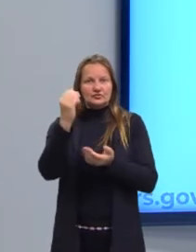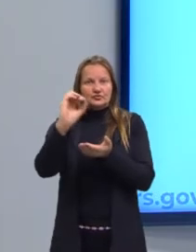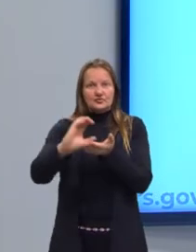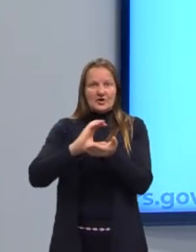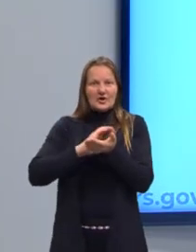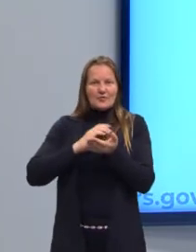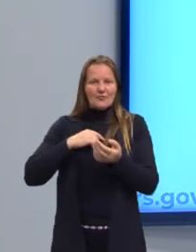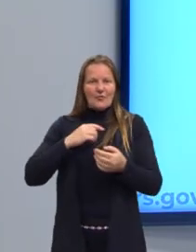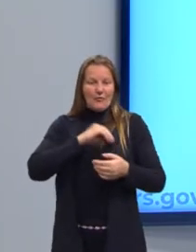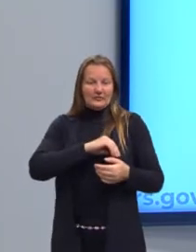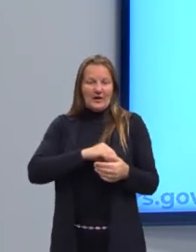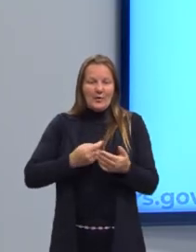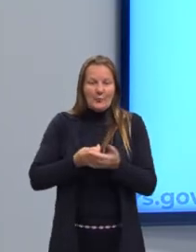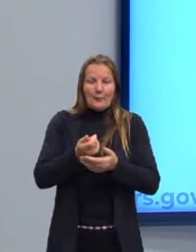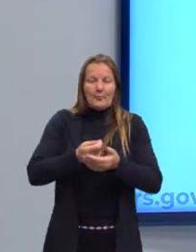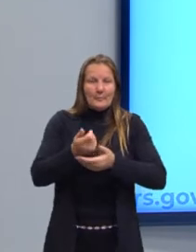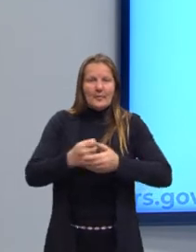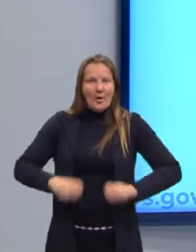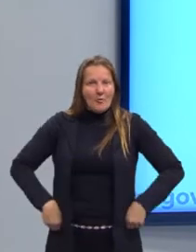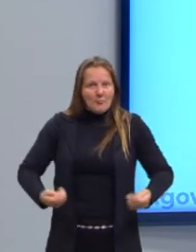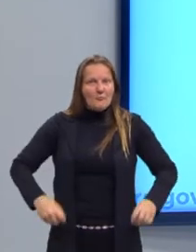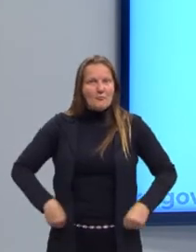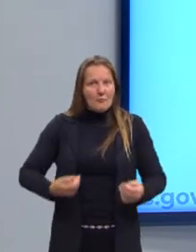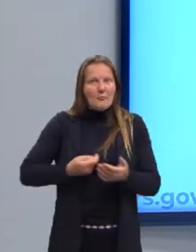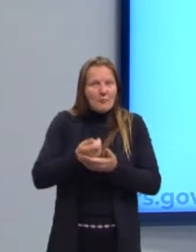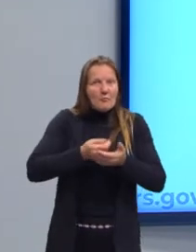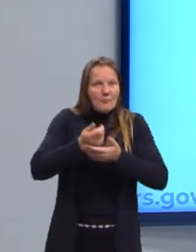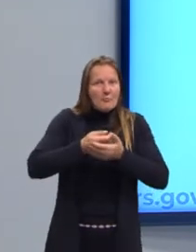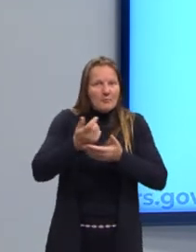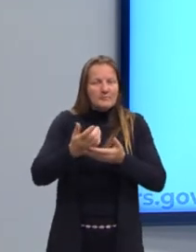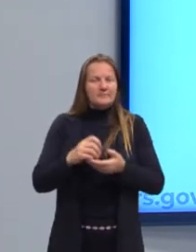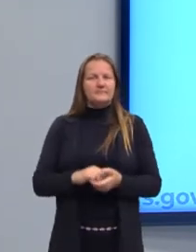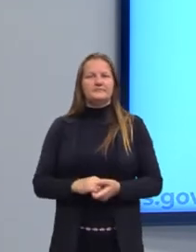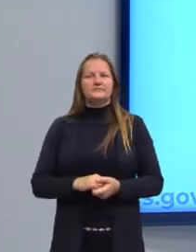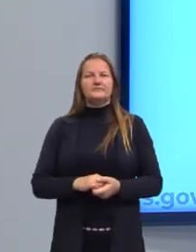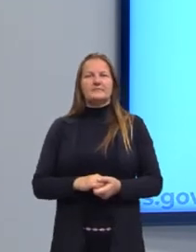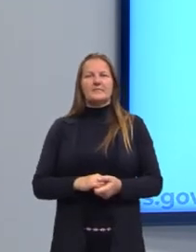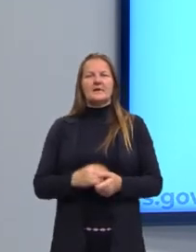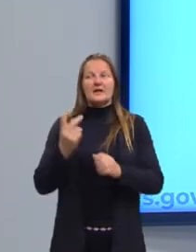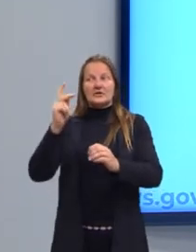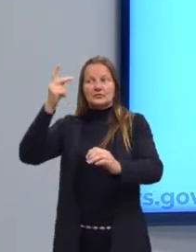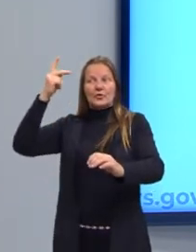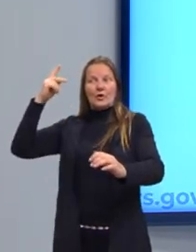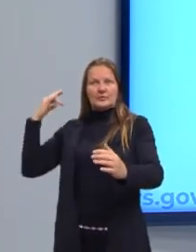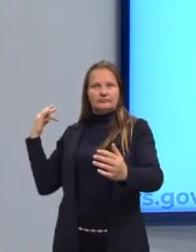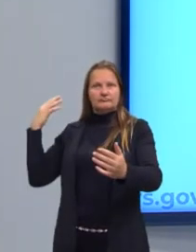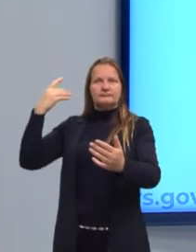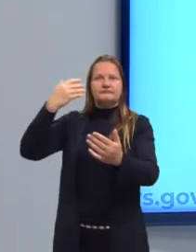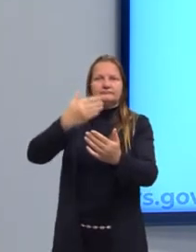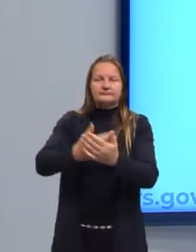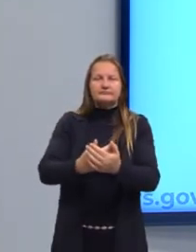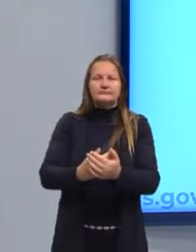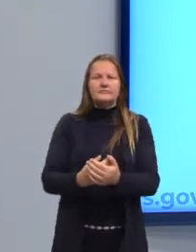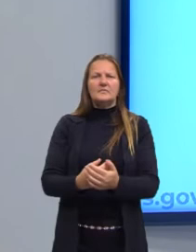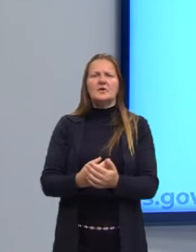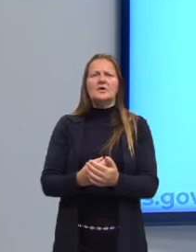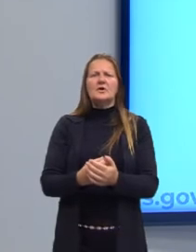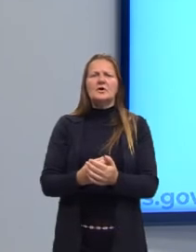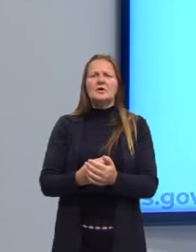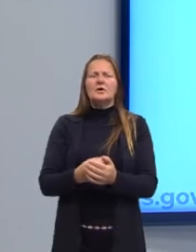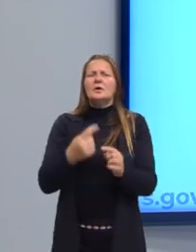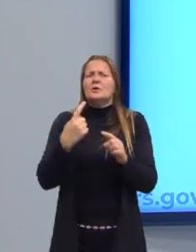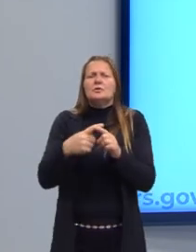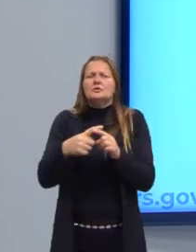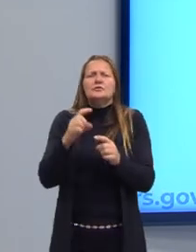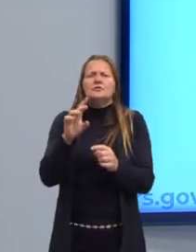consumir. E aqui tem uma coisa interessante, né? A gente está falando da construção do consumo, né? Olha só, a riqueza nunca foi por